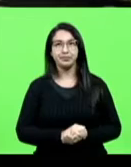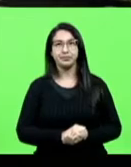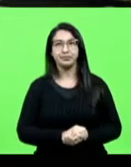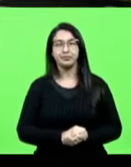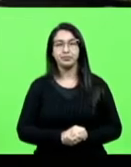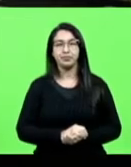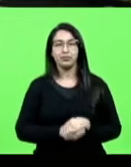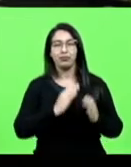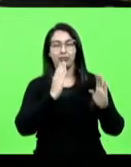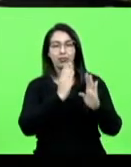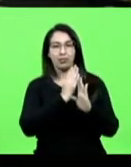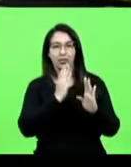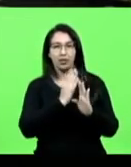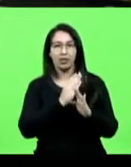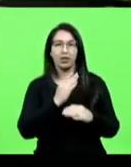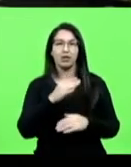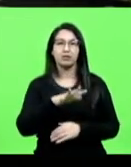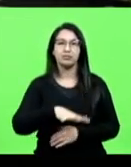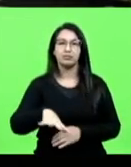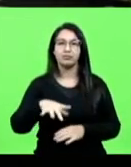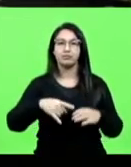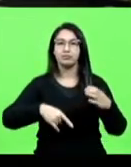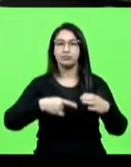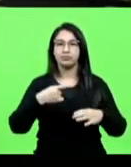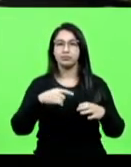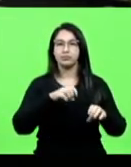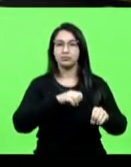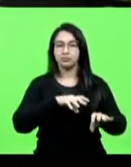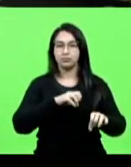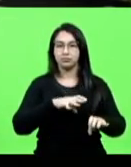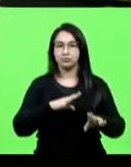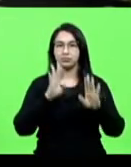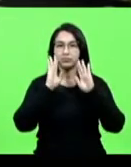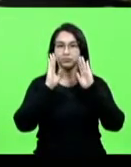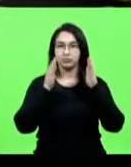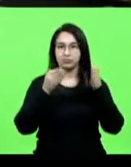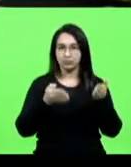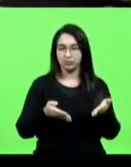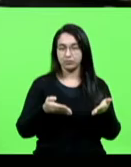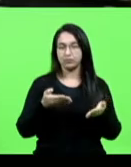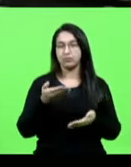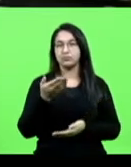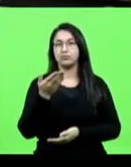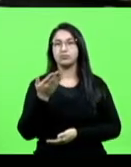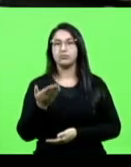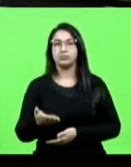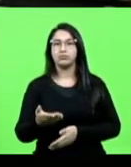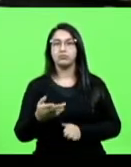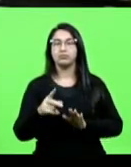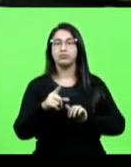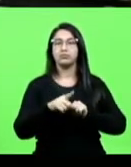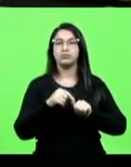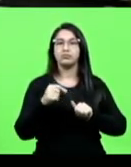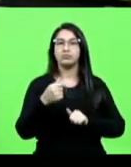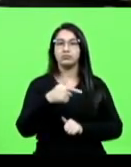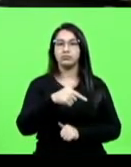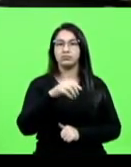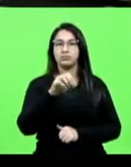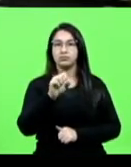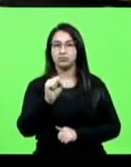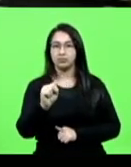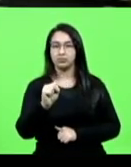dos autos no âmbito dessa Comissão de Educação, com enfoque nas disposições contidas nos artigos 78 e